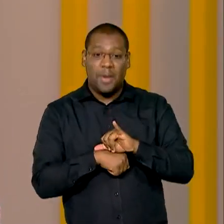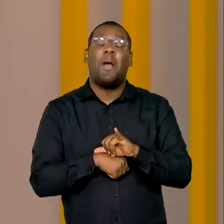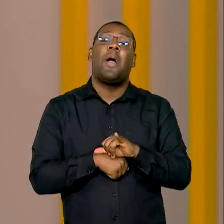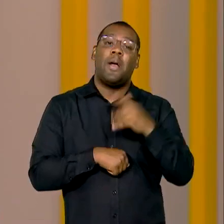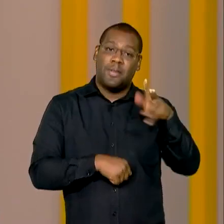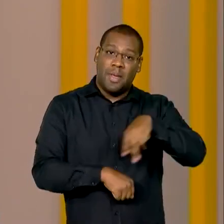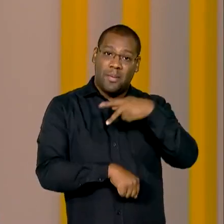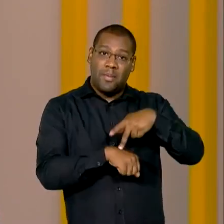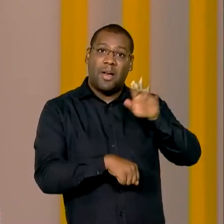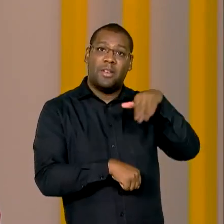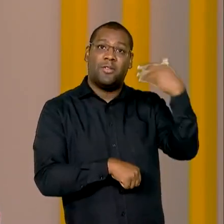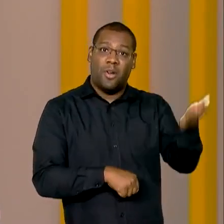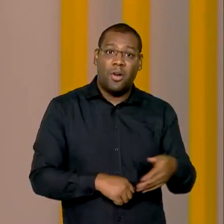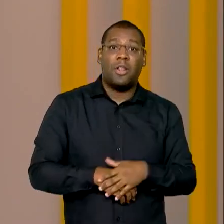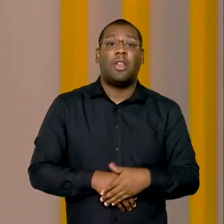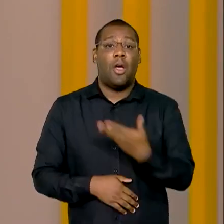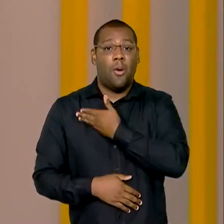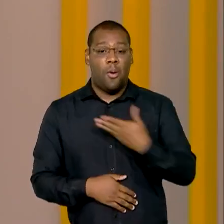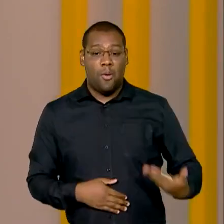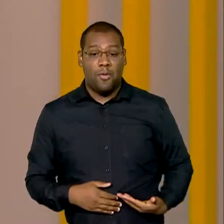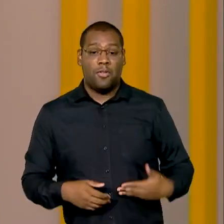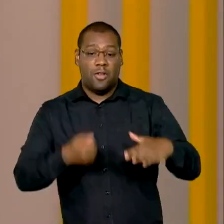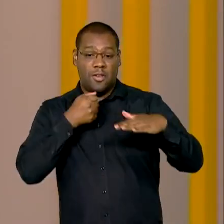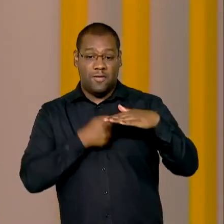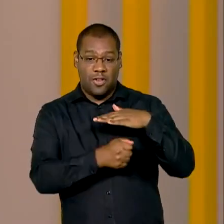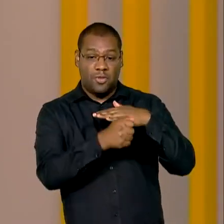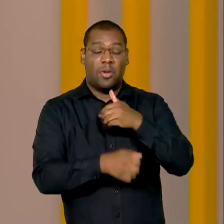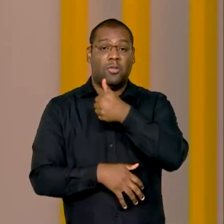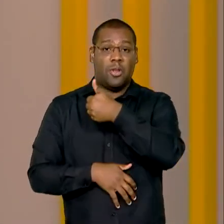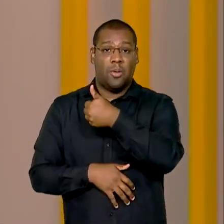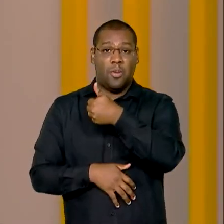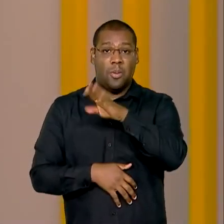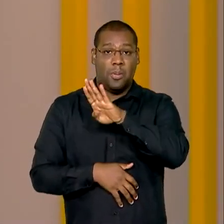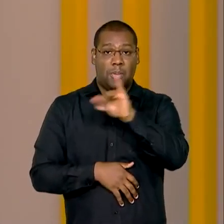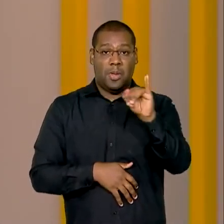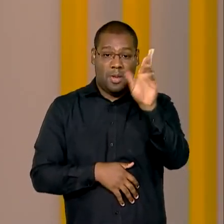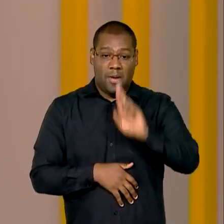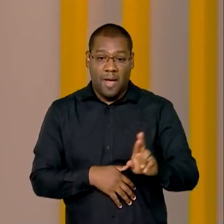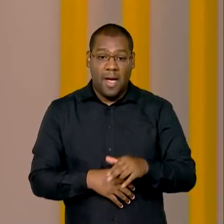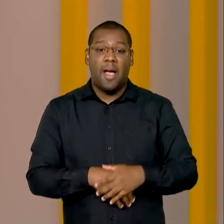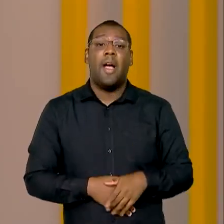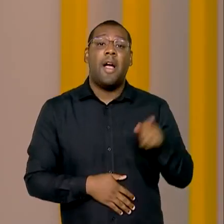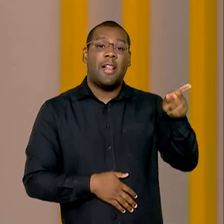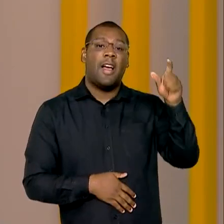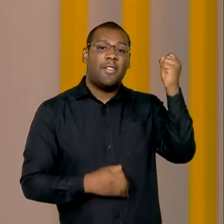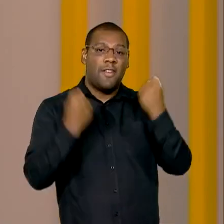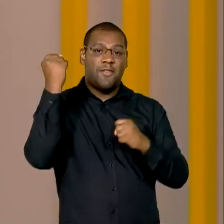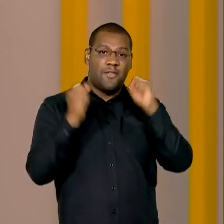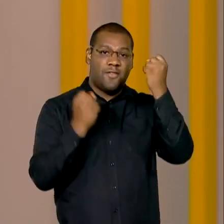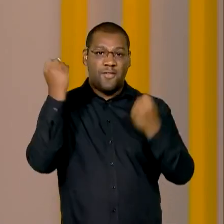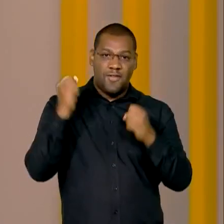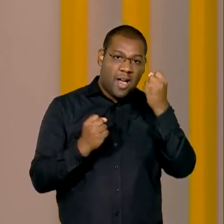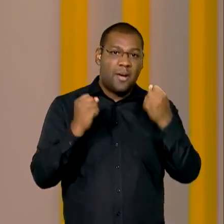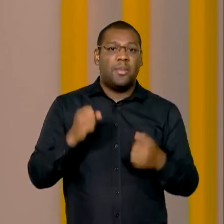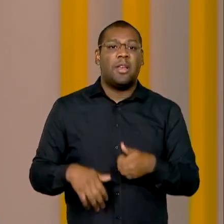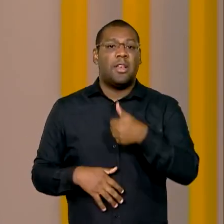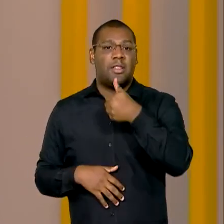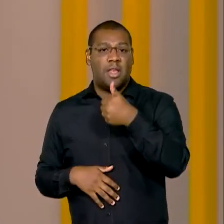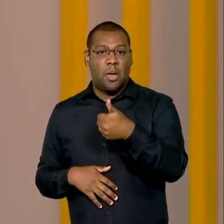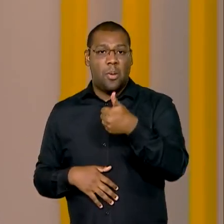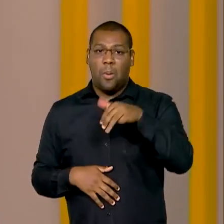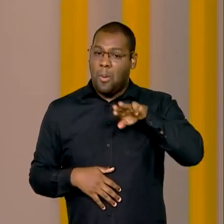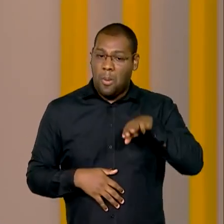contou com investimentos de um bilhão de reais. A previsão é que o complexo chegue a fornecer um milhão de toneladas de